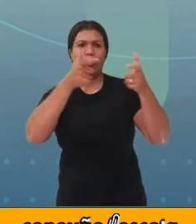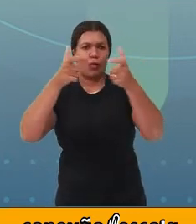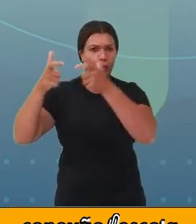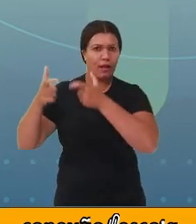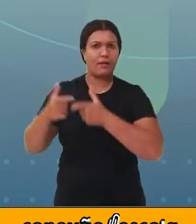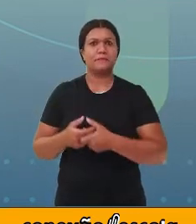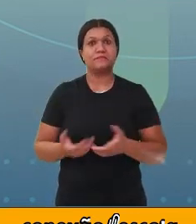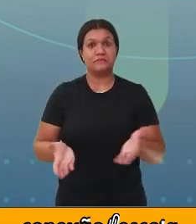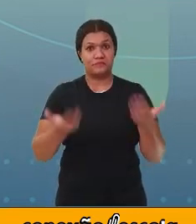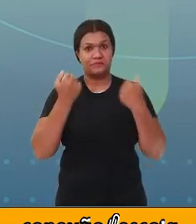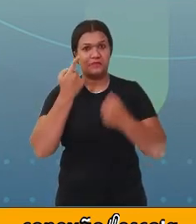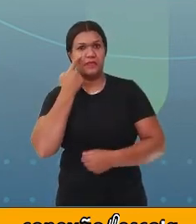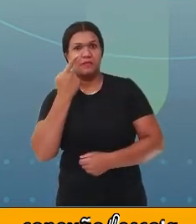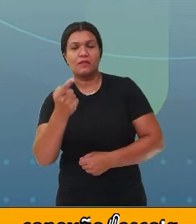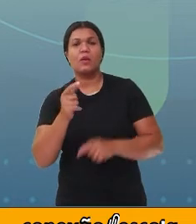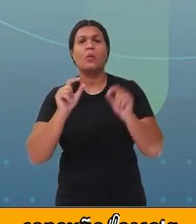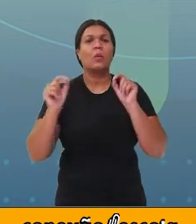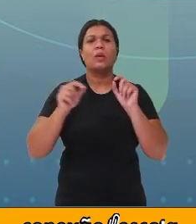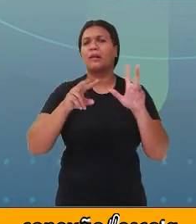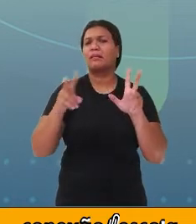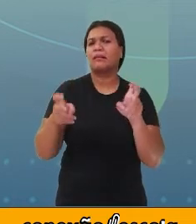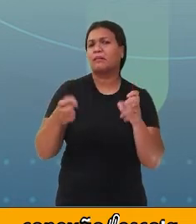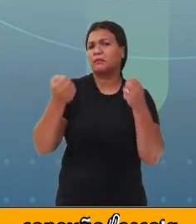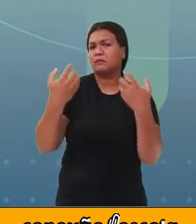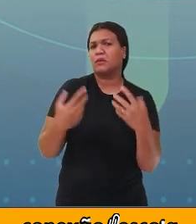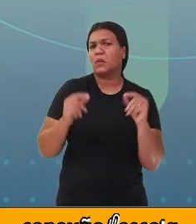Vamos ver do que se trata?